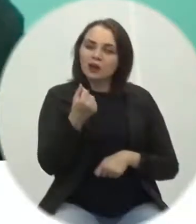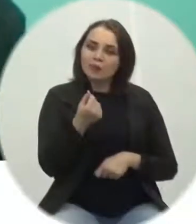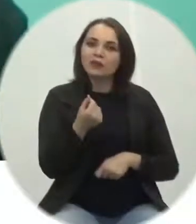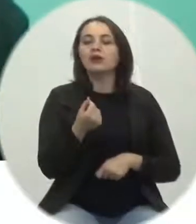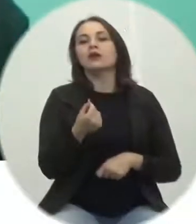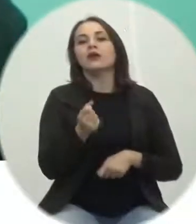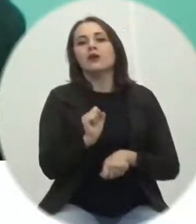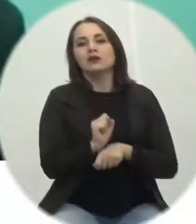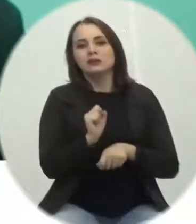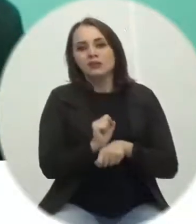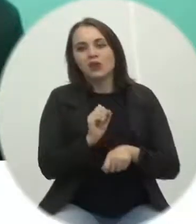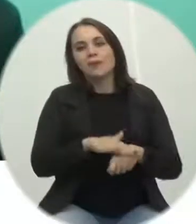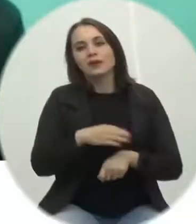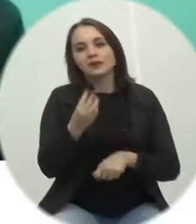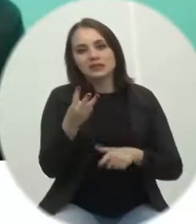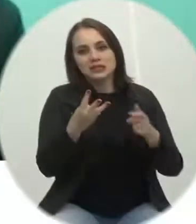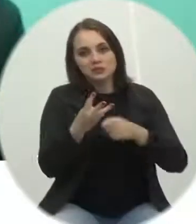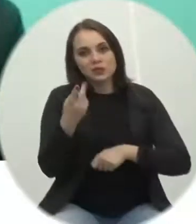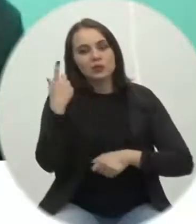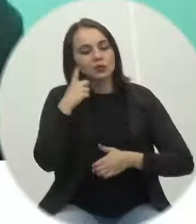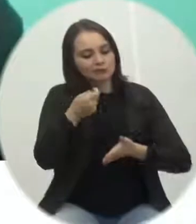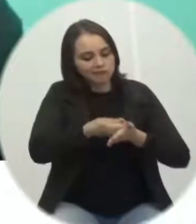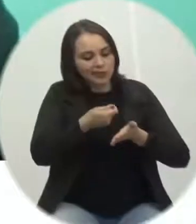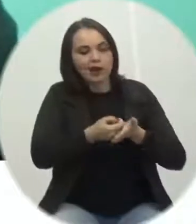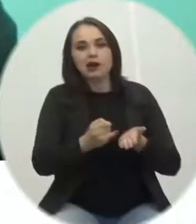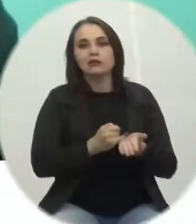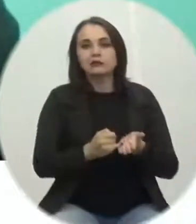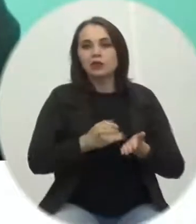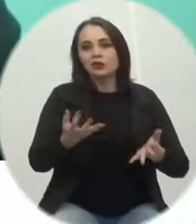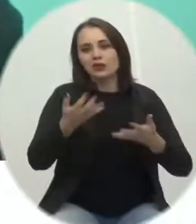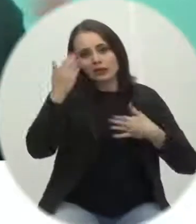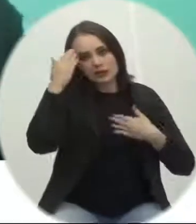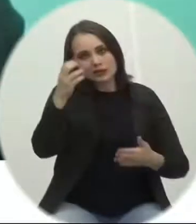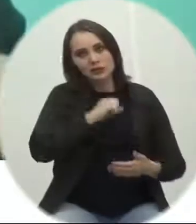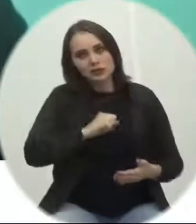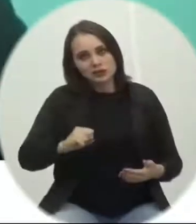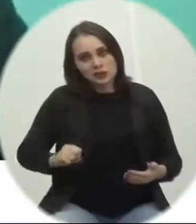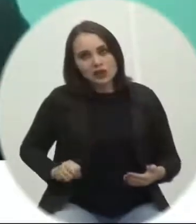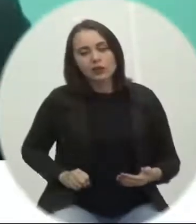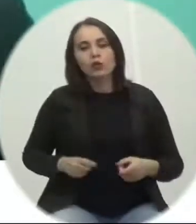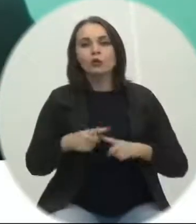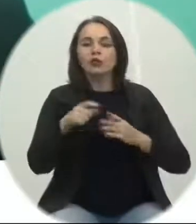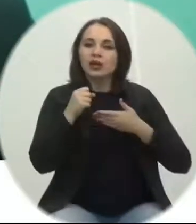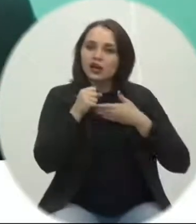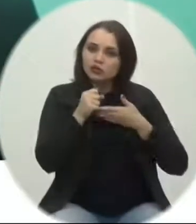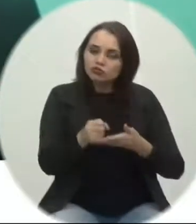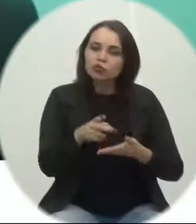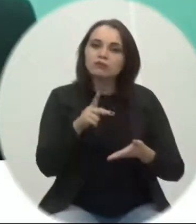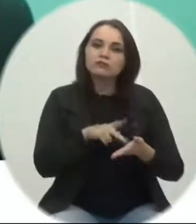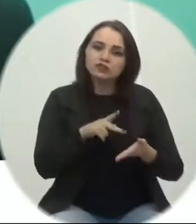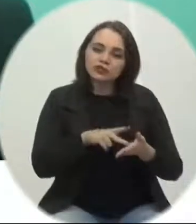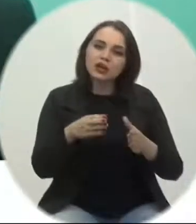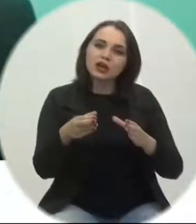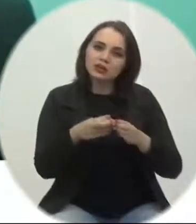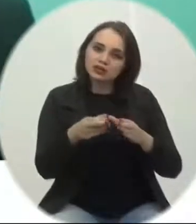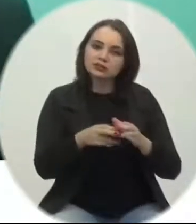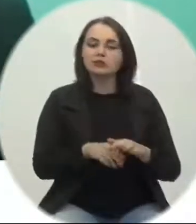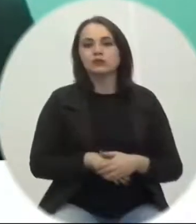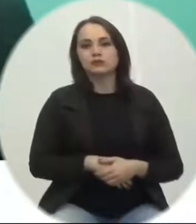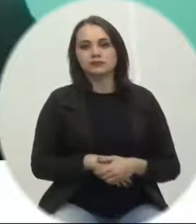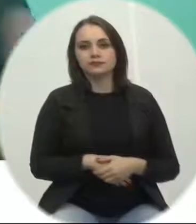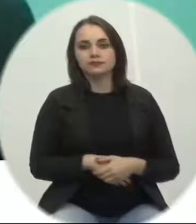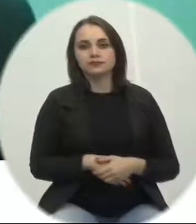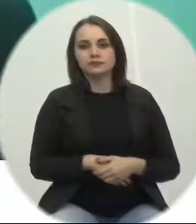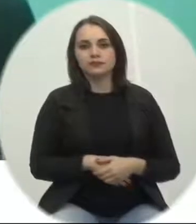do senador Jorginho Melo então agradecer também publicamente o senador Jorginho Melo por estar ajudando o setor e